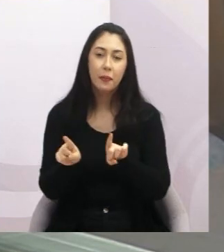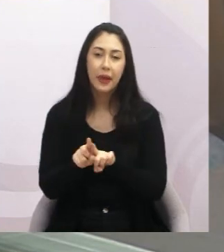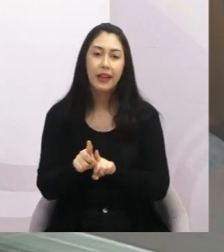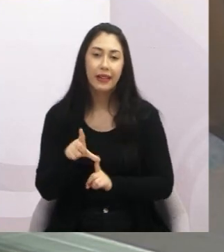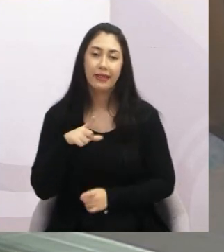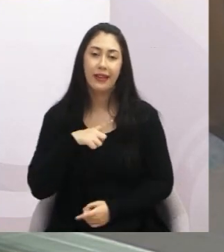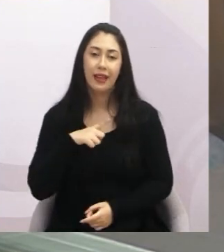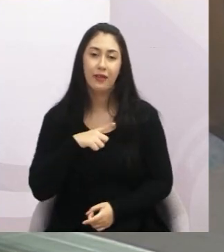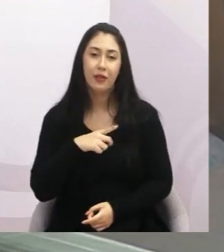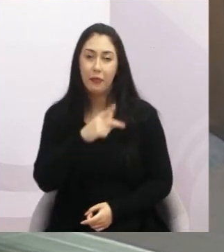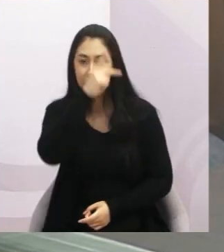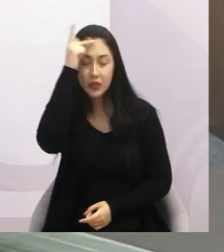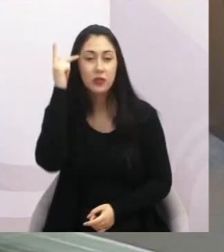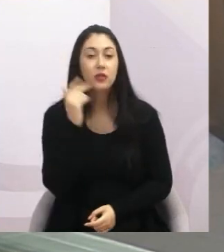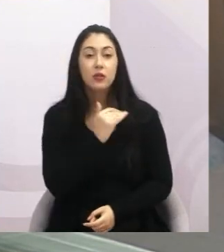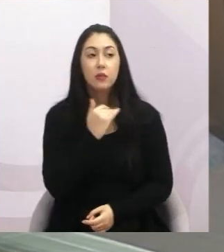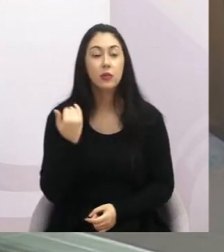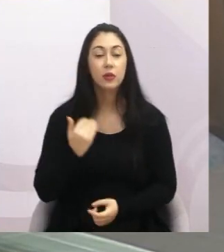perderam seus entes queridos.